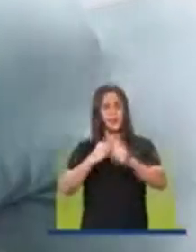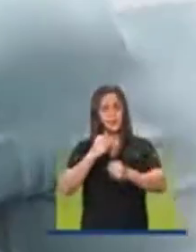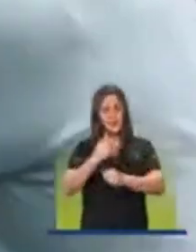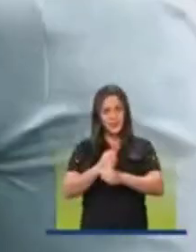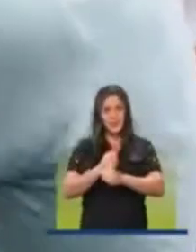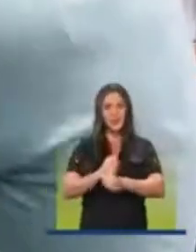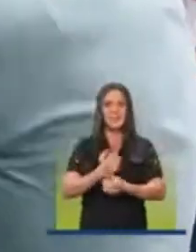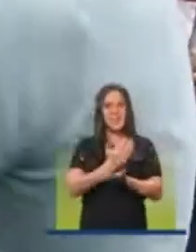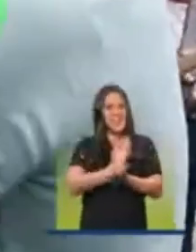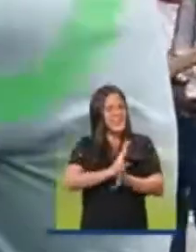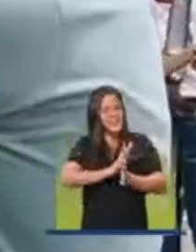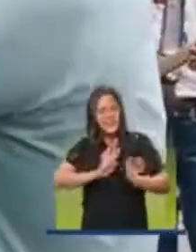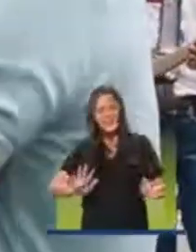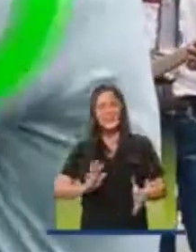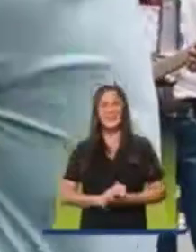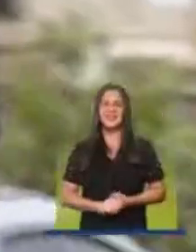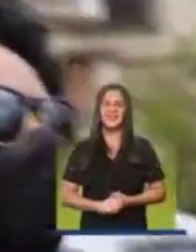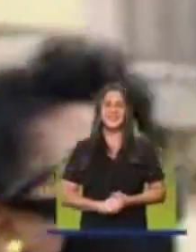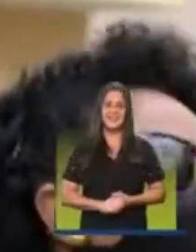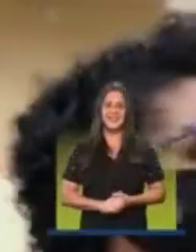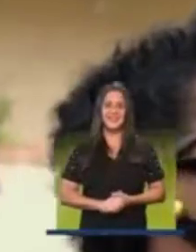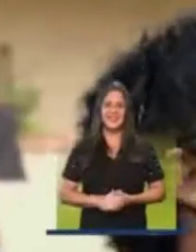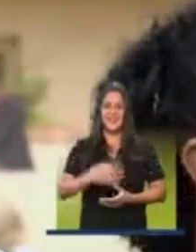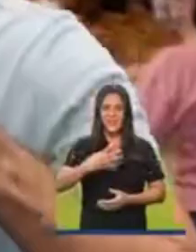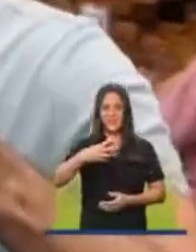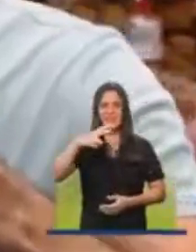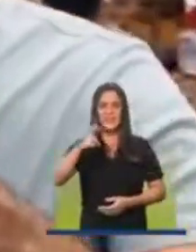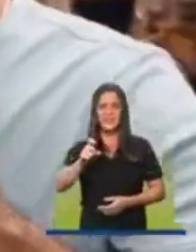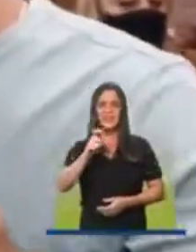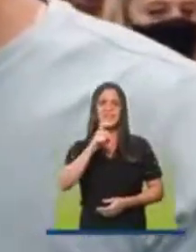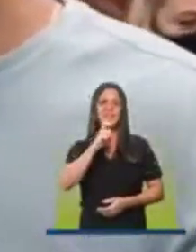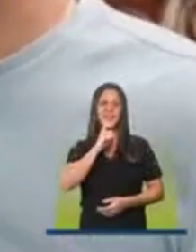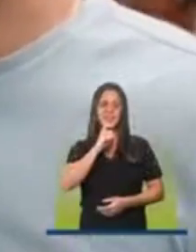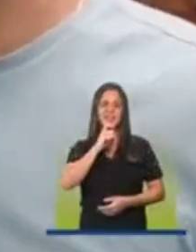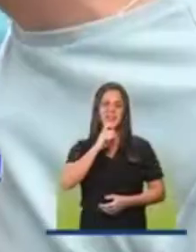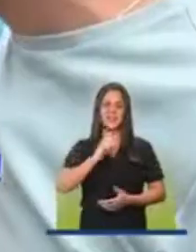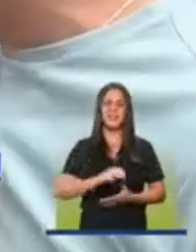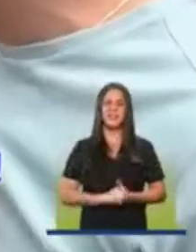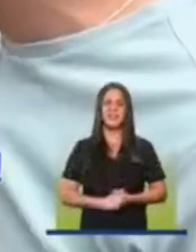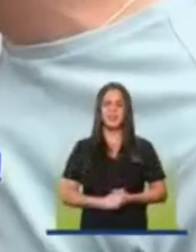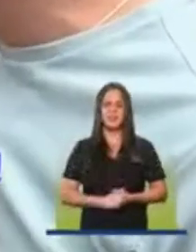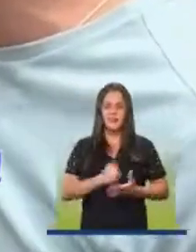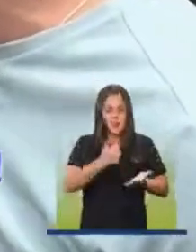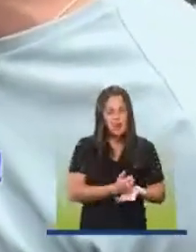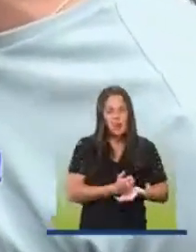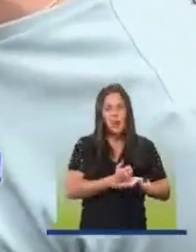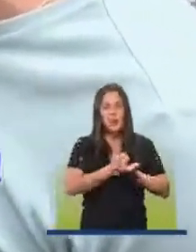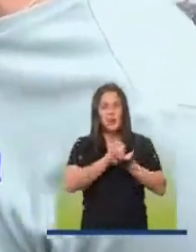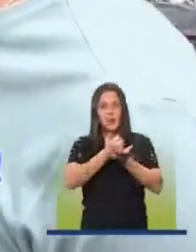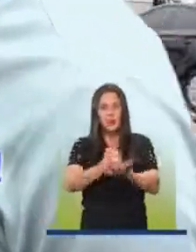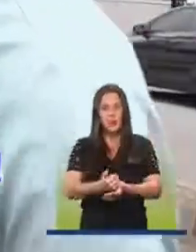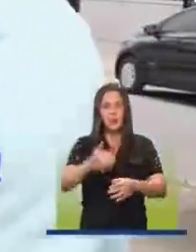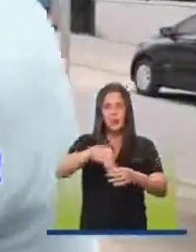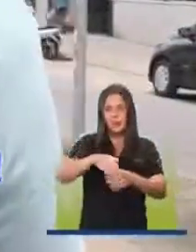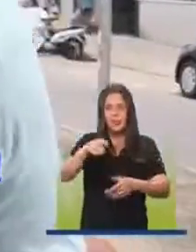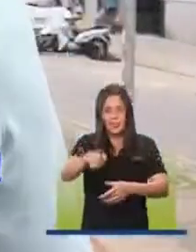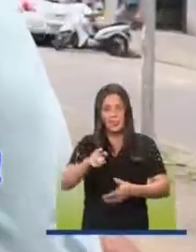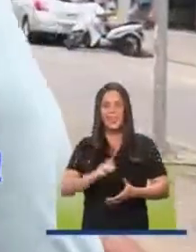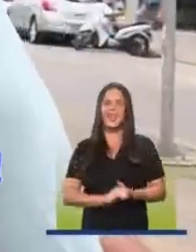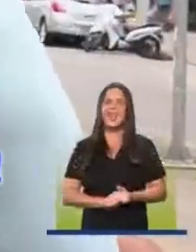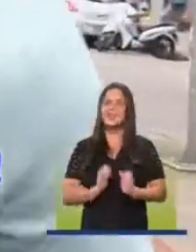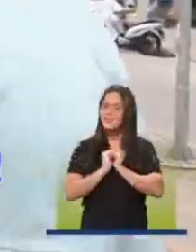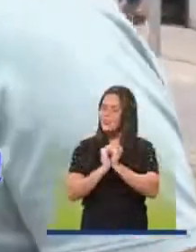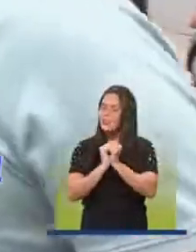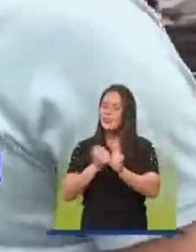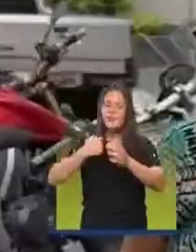eu... Acabou! Mais oito que eu... É 45 e confirmou! Dá um apoio isso aqui, a gente vai garantir o caramba. Vamos